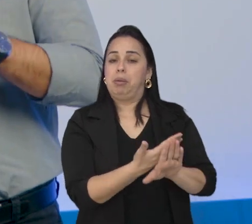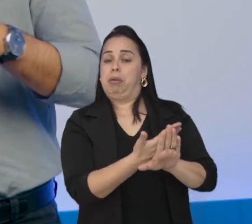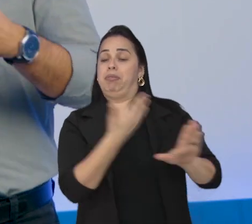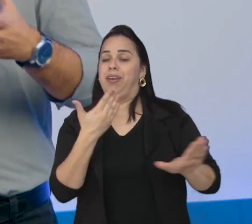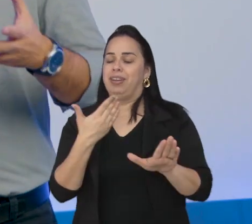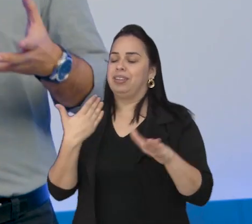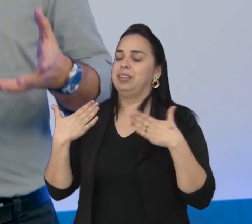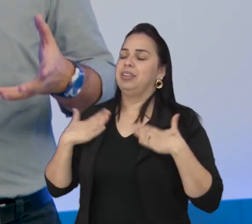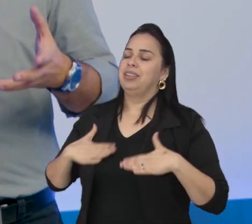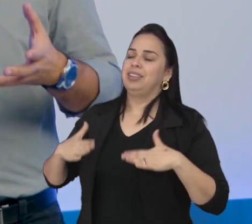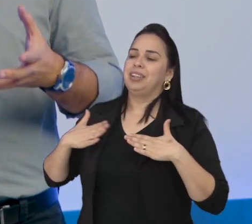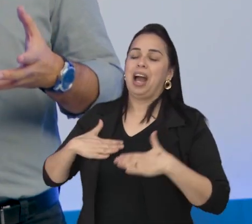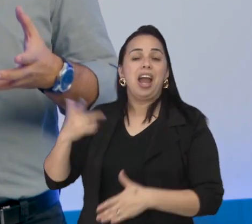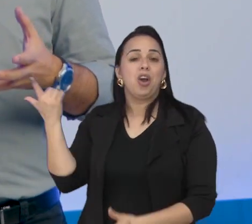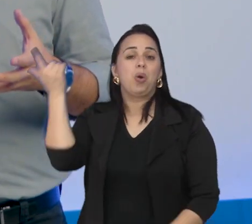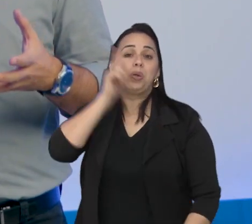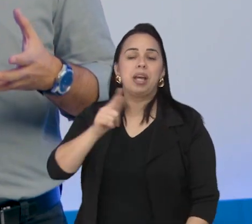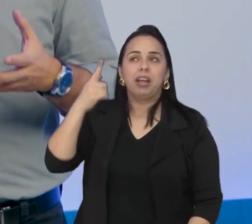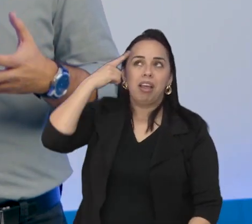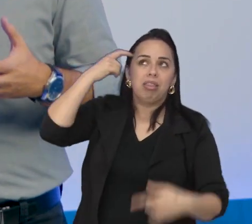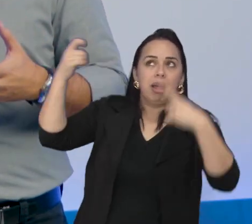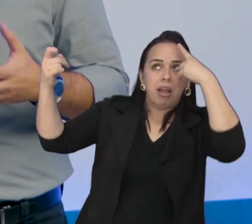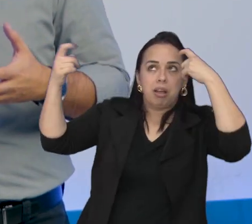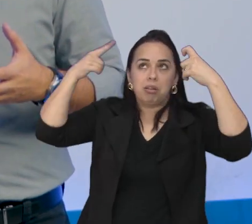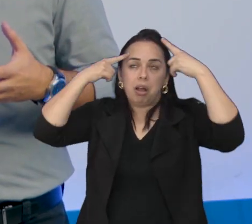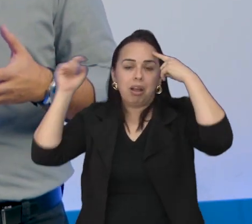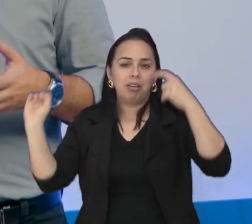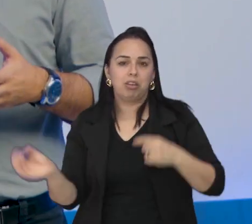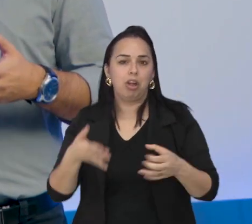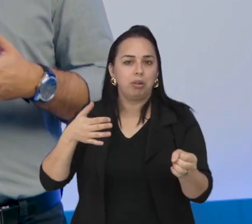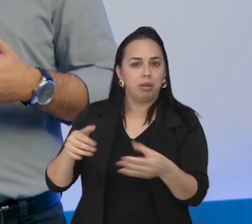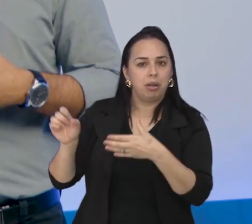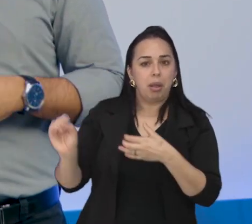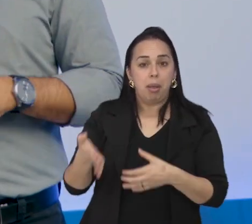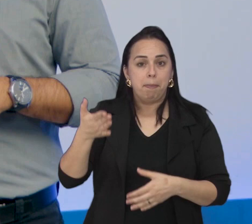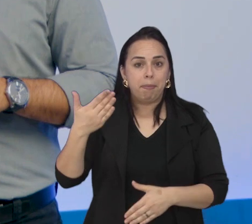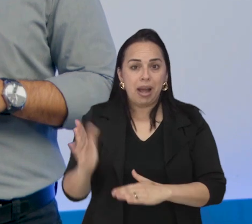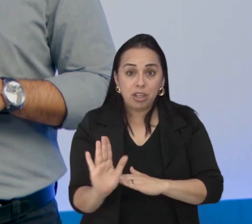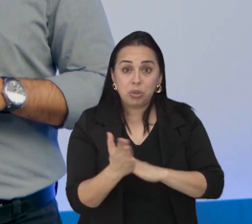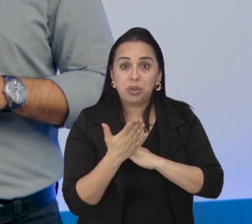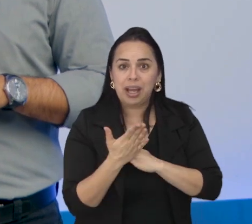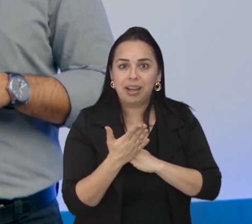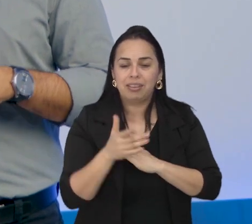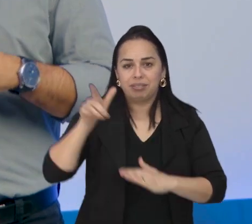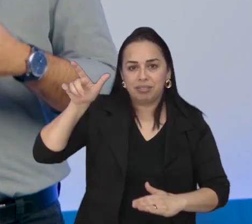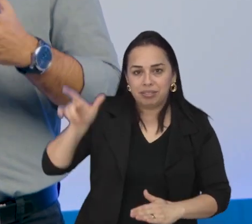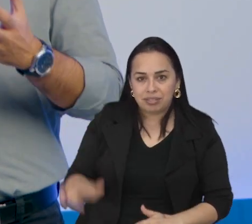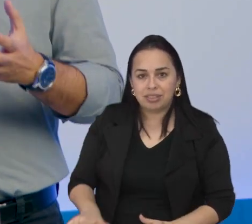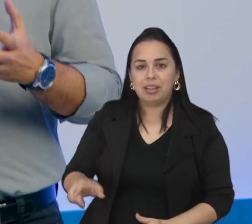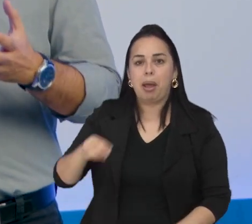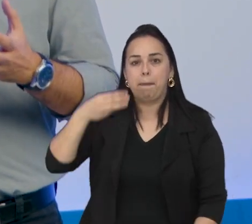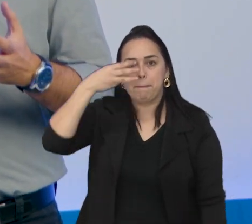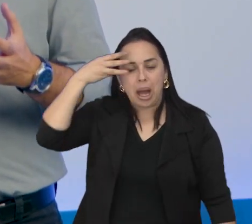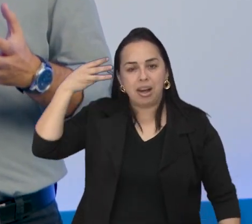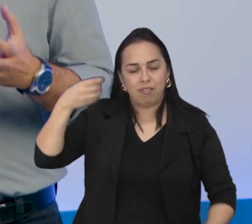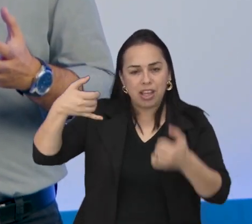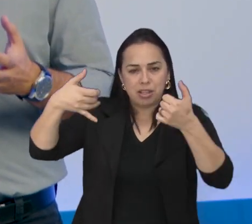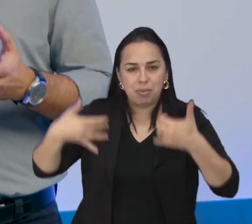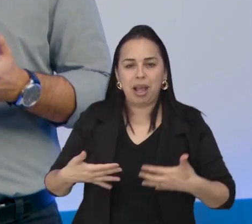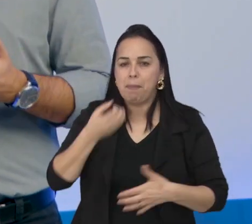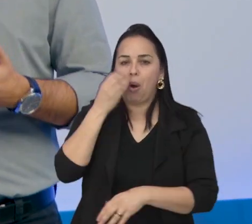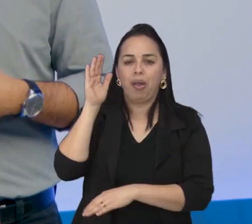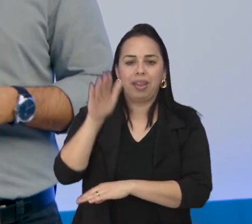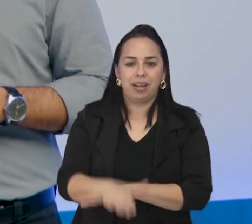calma, sem pressão, a gente consegue ter ideias inovadoras. Legal, né? E pra ajudar a gente a entender melhor, eu chamo a